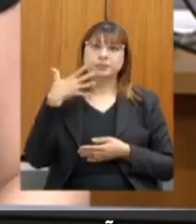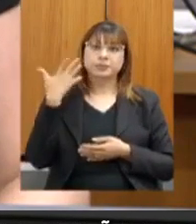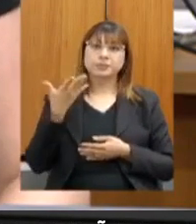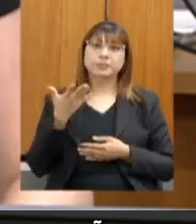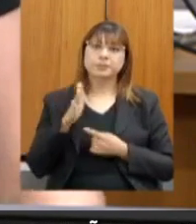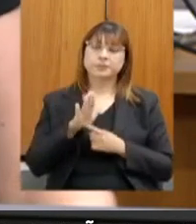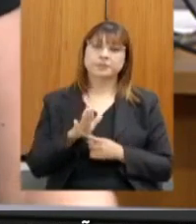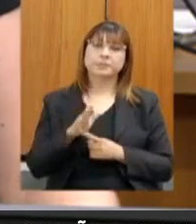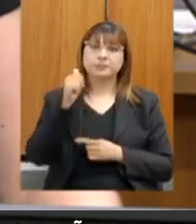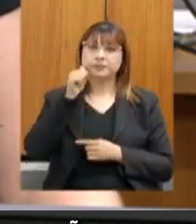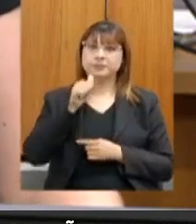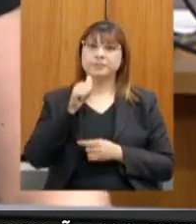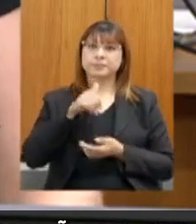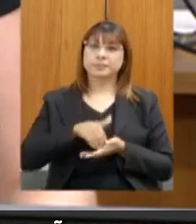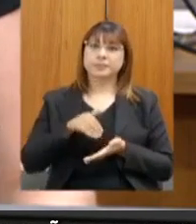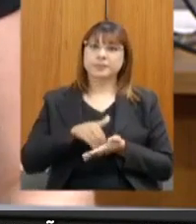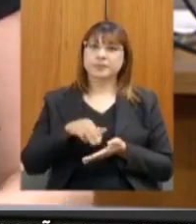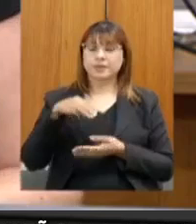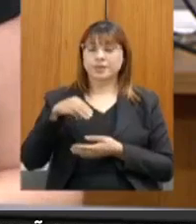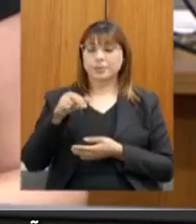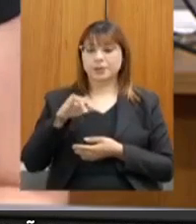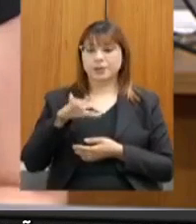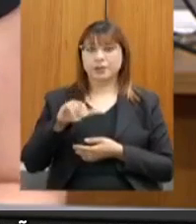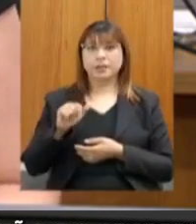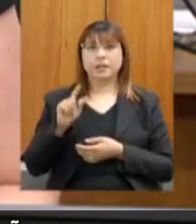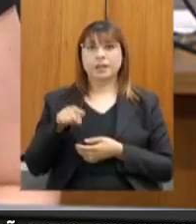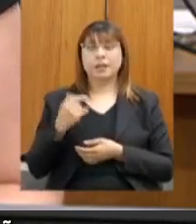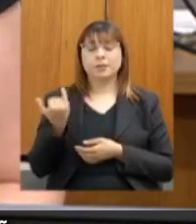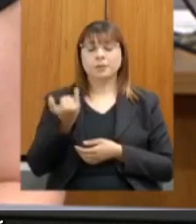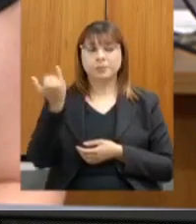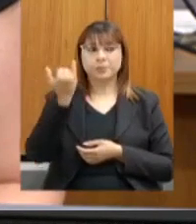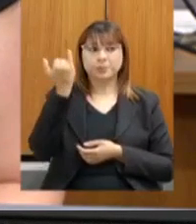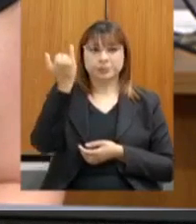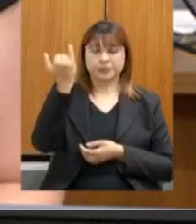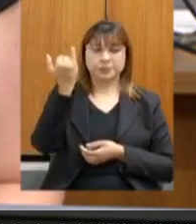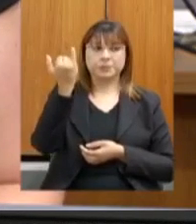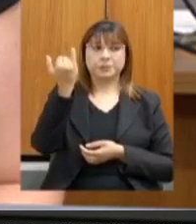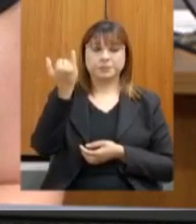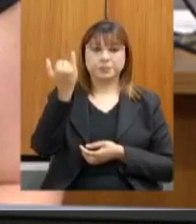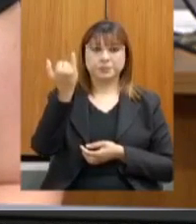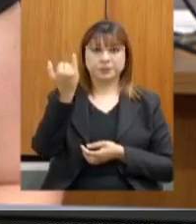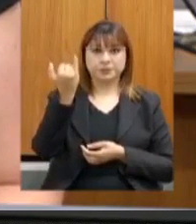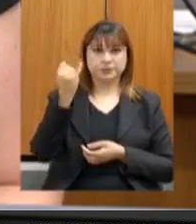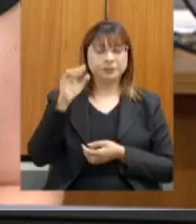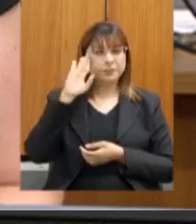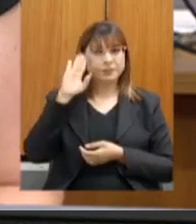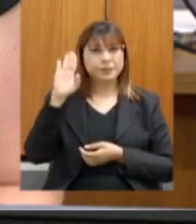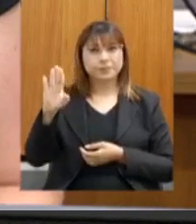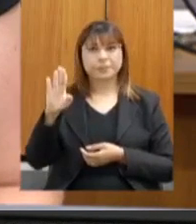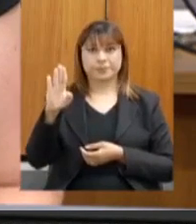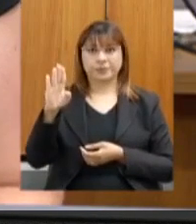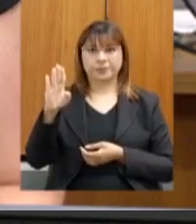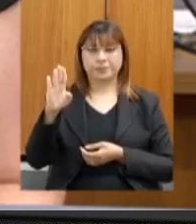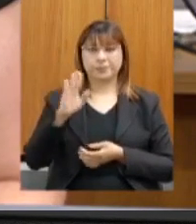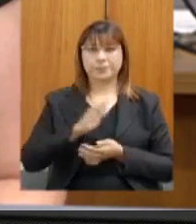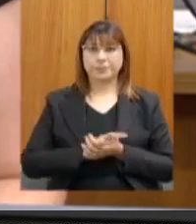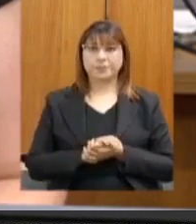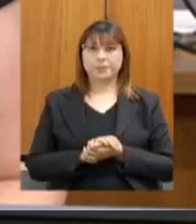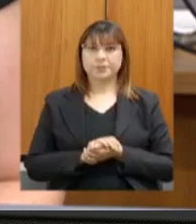pela secretária Marília. Acho que são pontos importantíssimos, principalmente no que tange ao